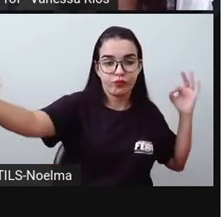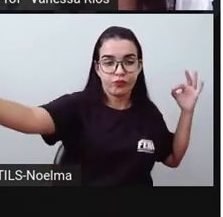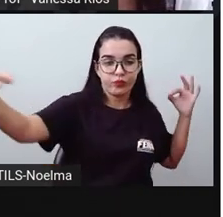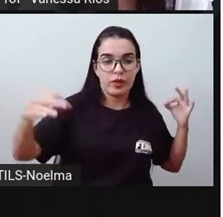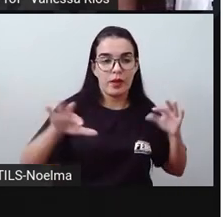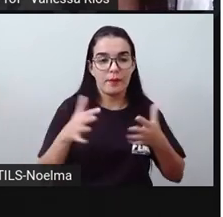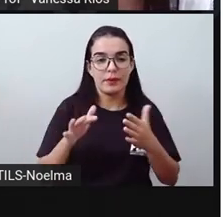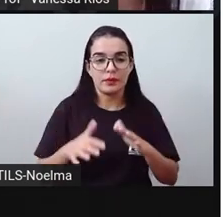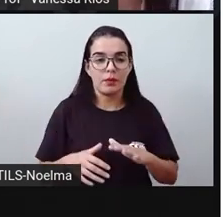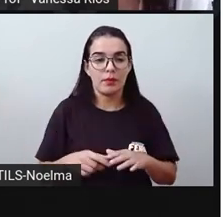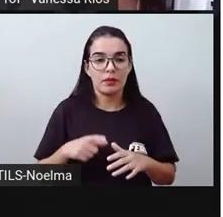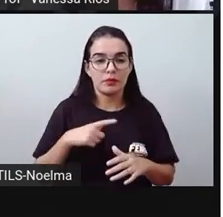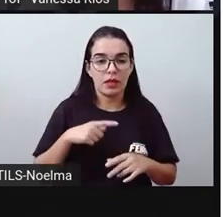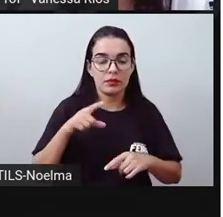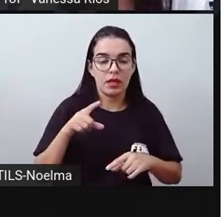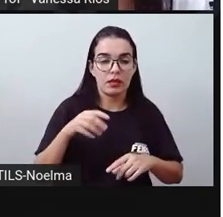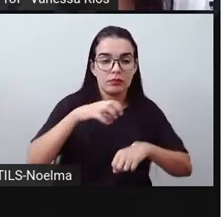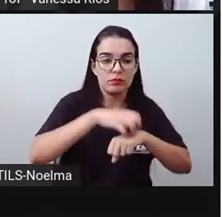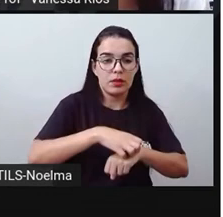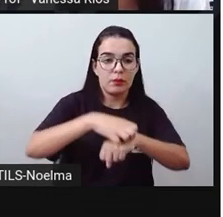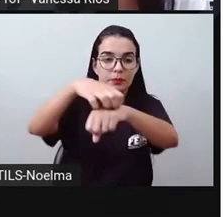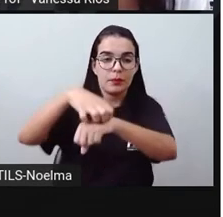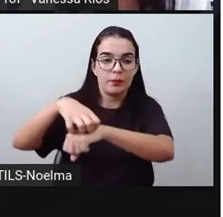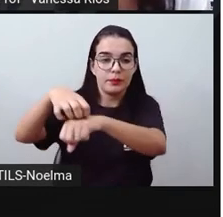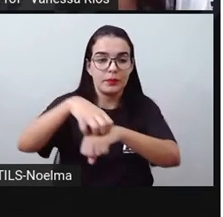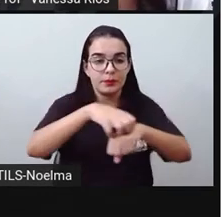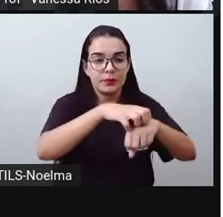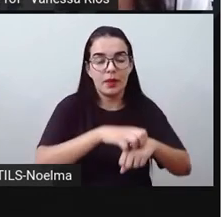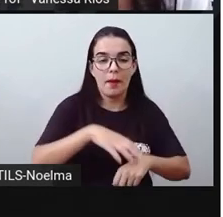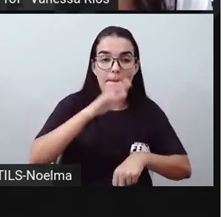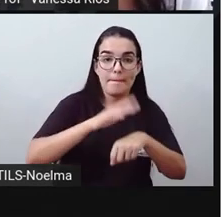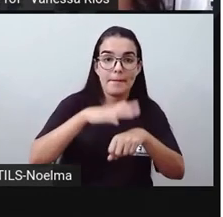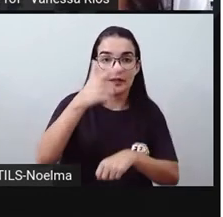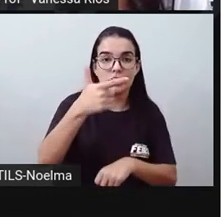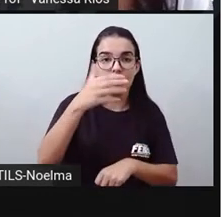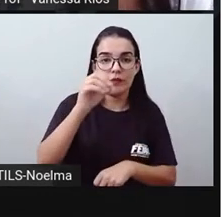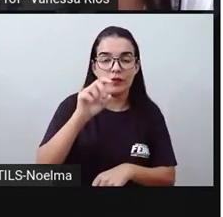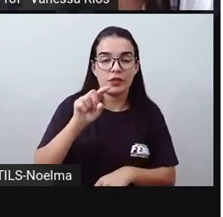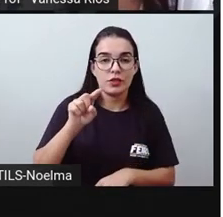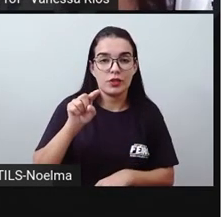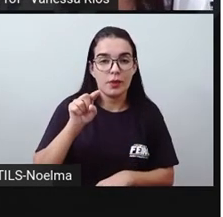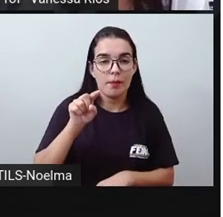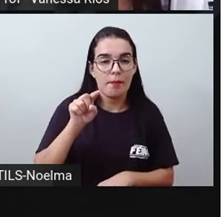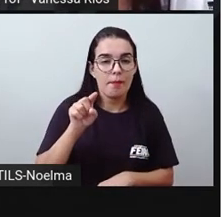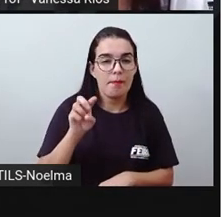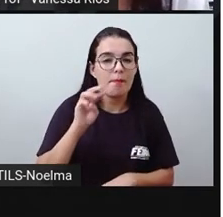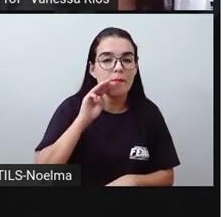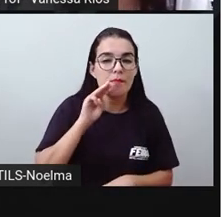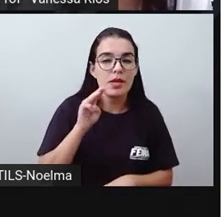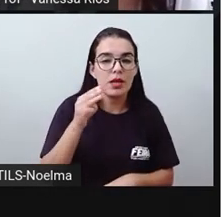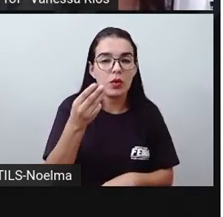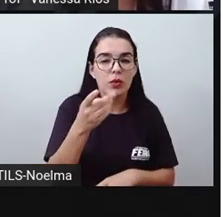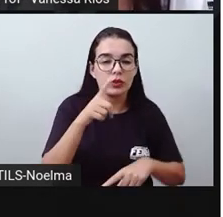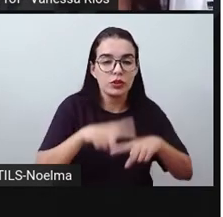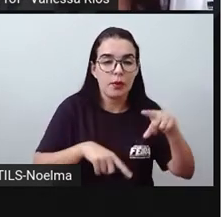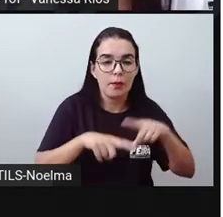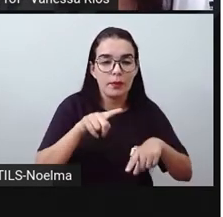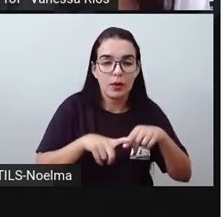consegue aí transportar mais de 20 milhões de toneladas de produtos nesse